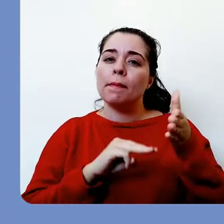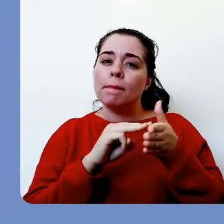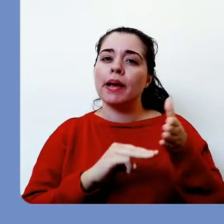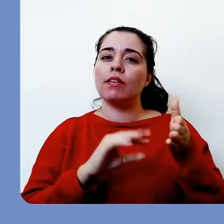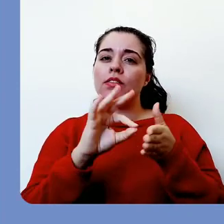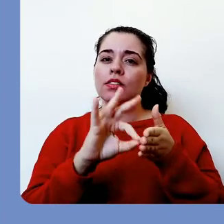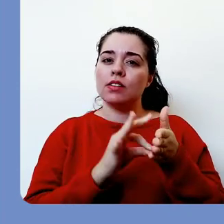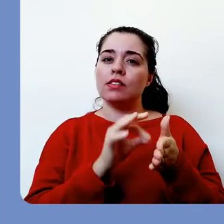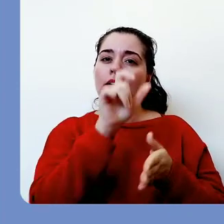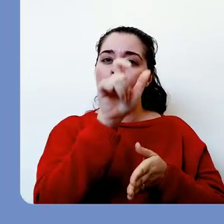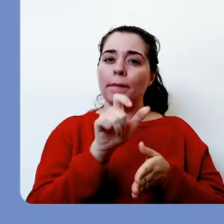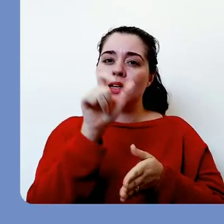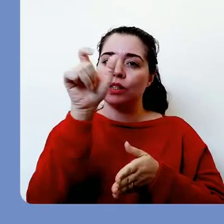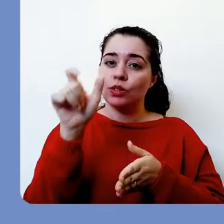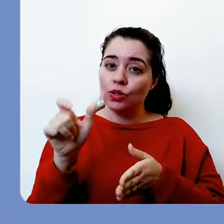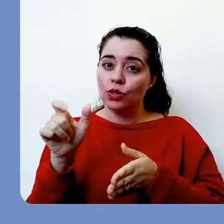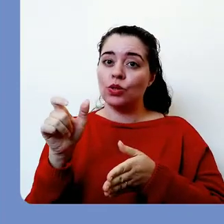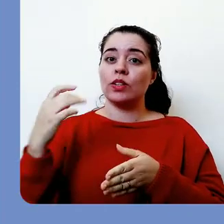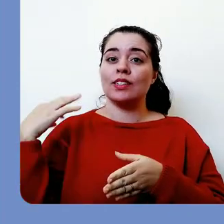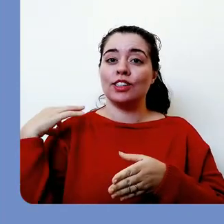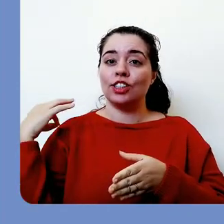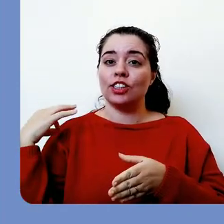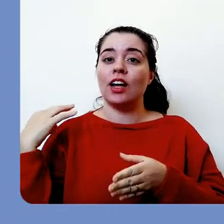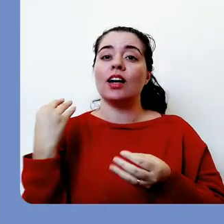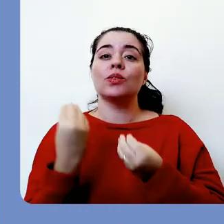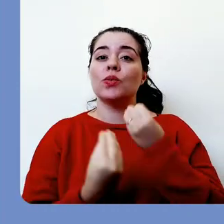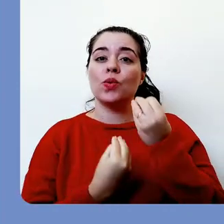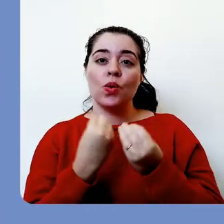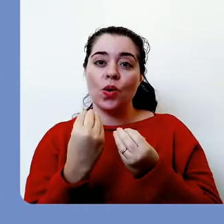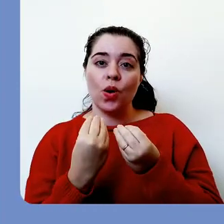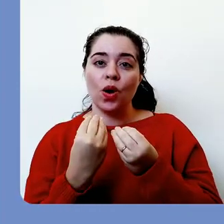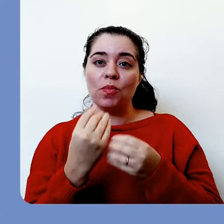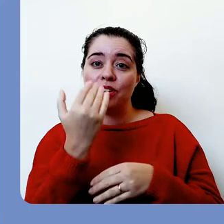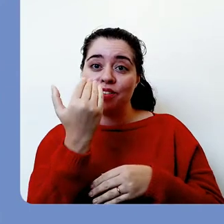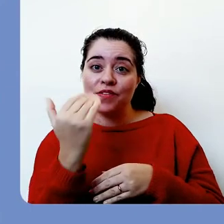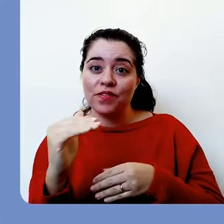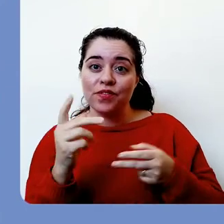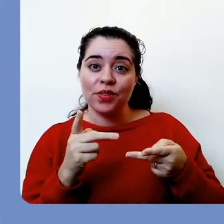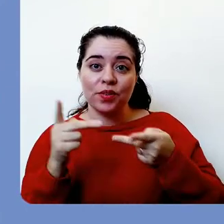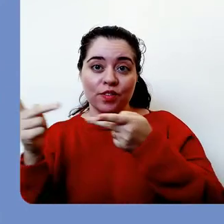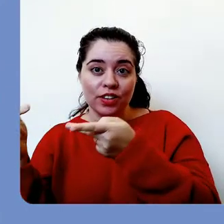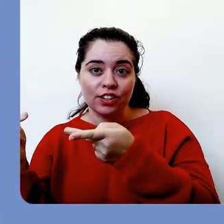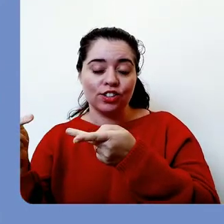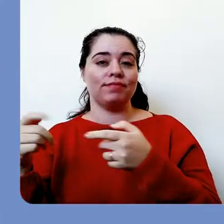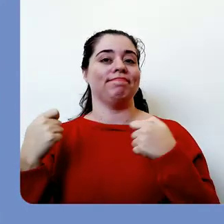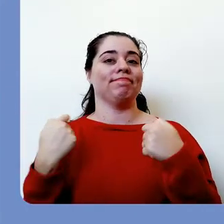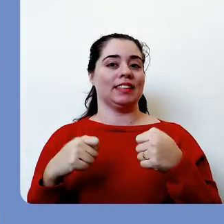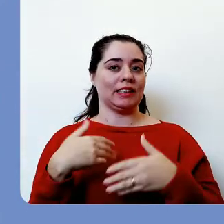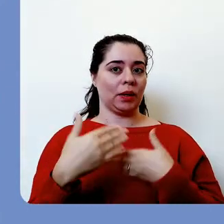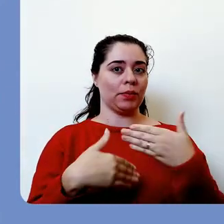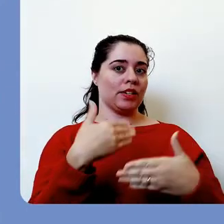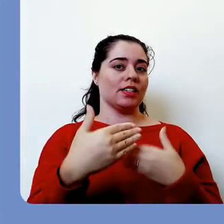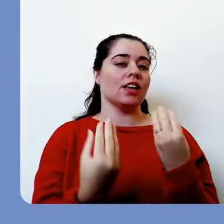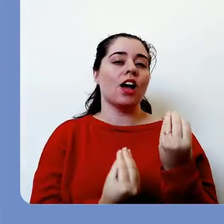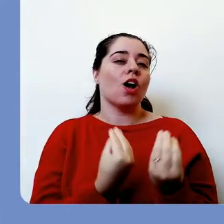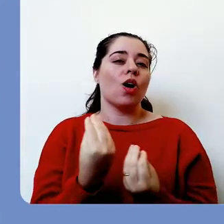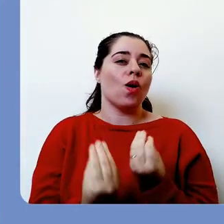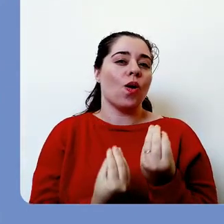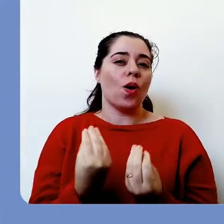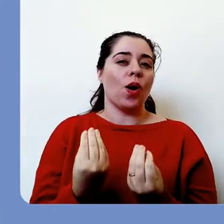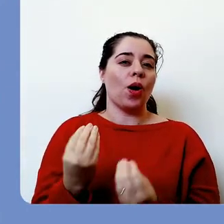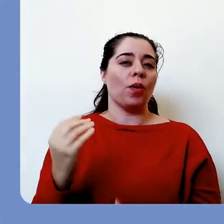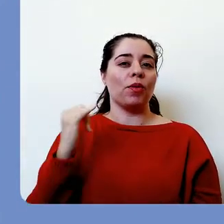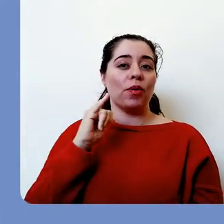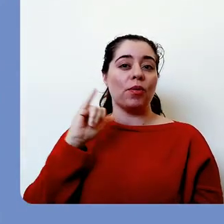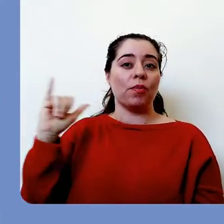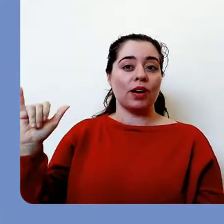Método de Inscrição de Candidatos como Envio de Convites, você deverá proceder da seguinte maneira para